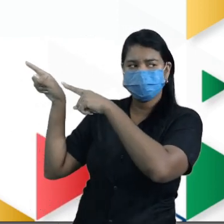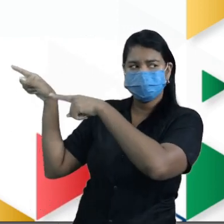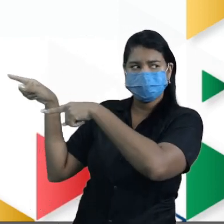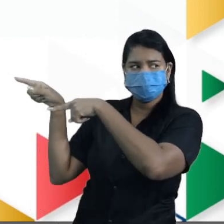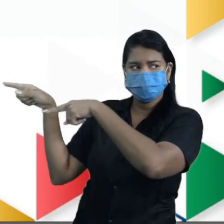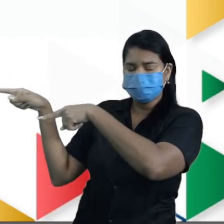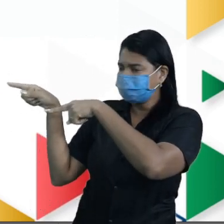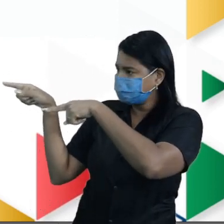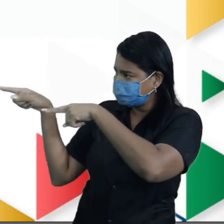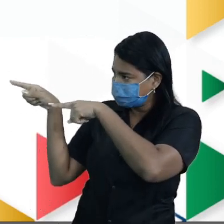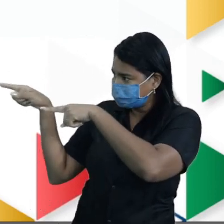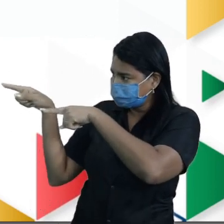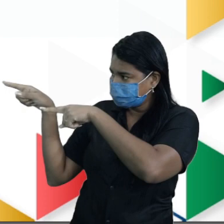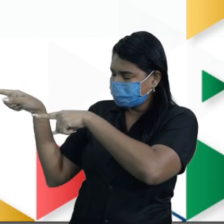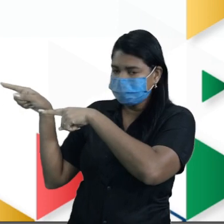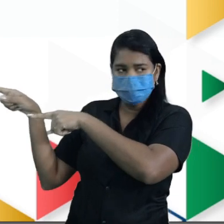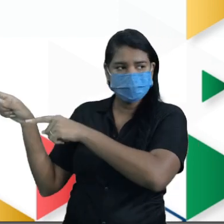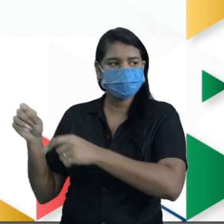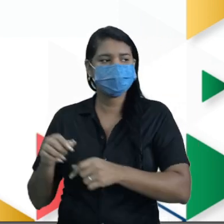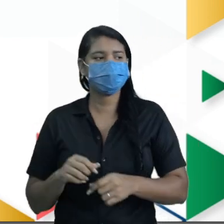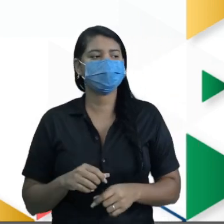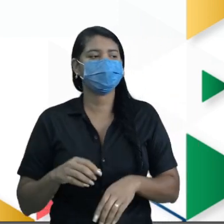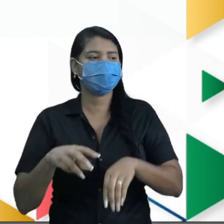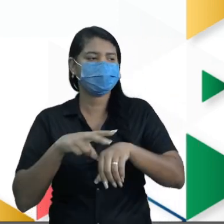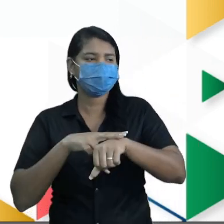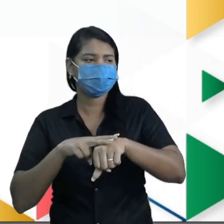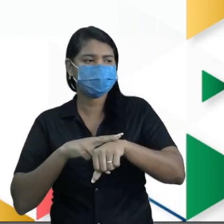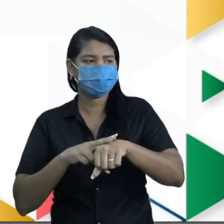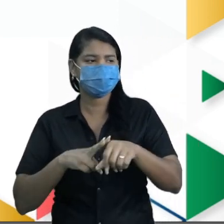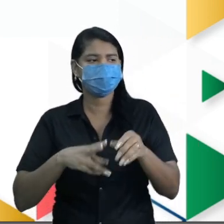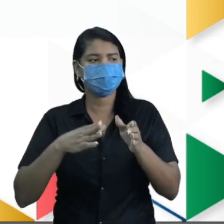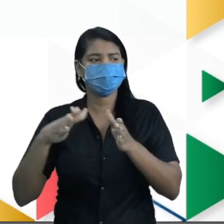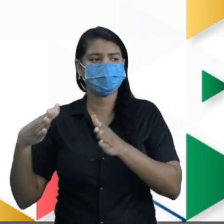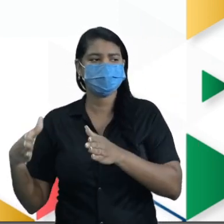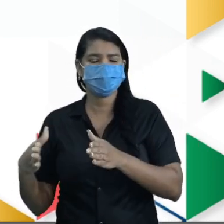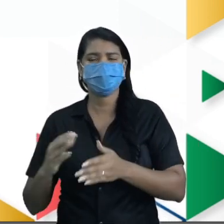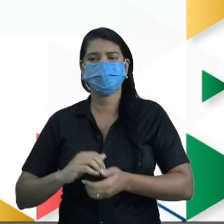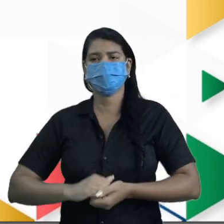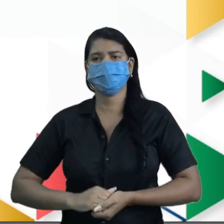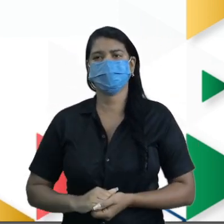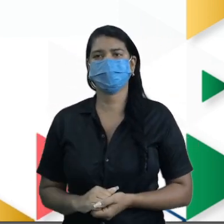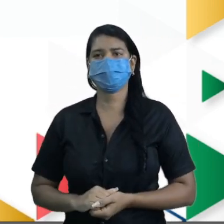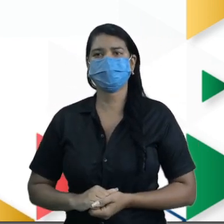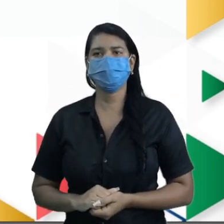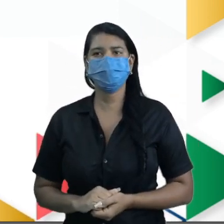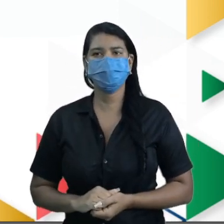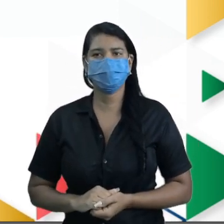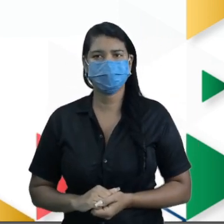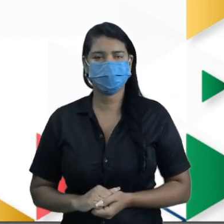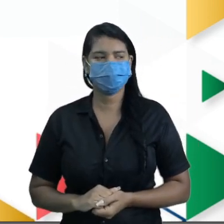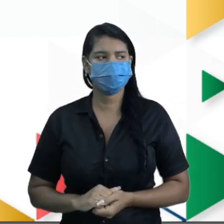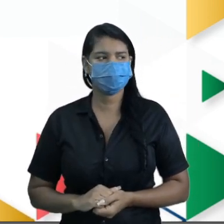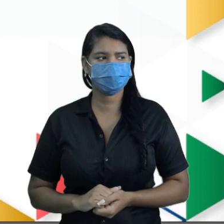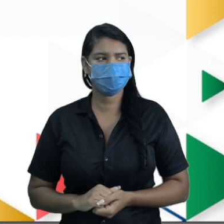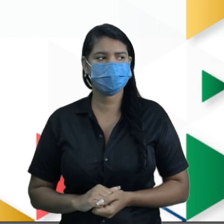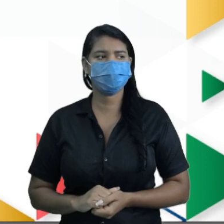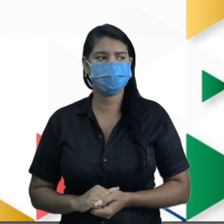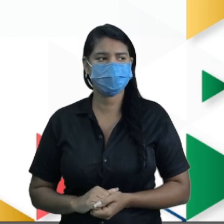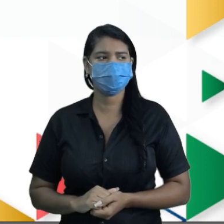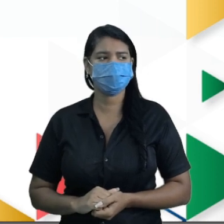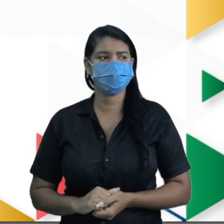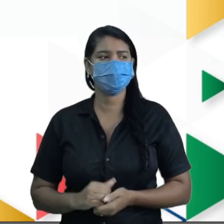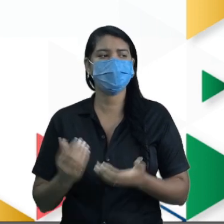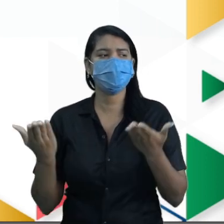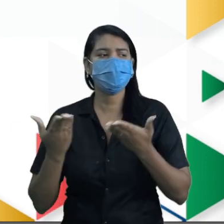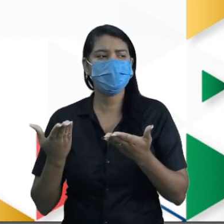Com essas barrinhas verdes, bonitinhas, não? Quantas... Deve ser quantas no caixa, né? Quantas